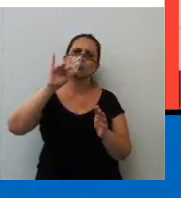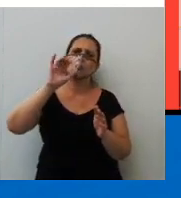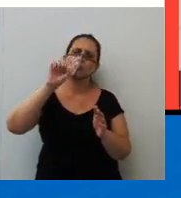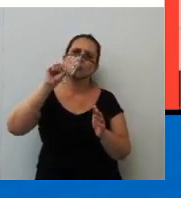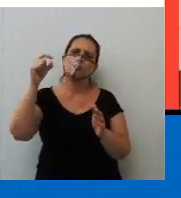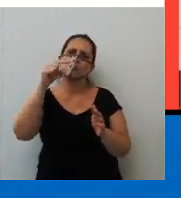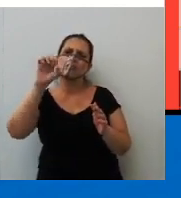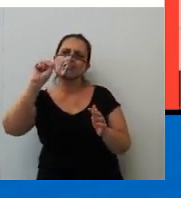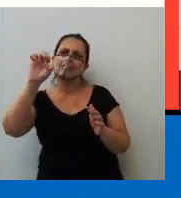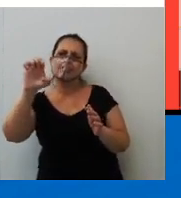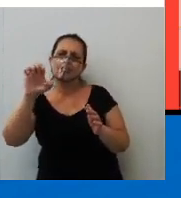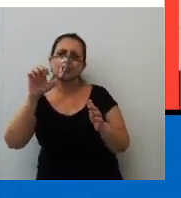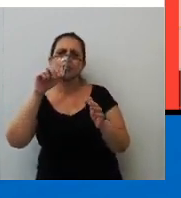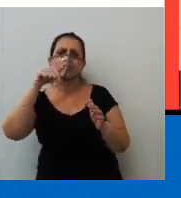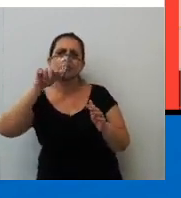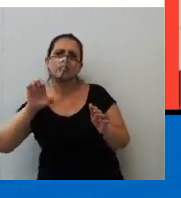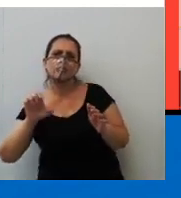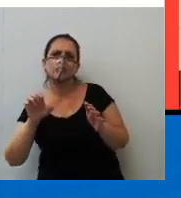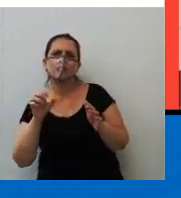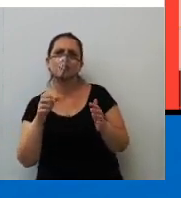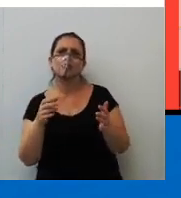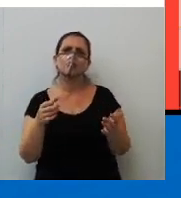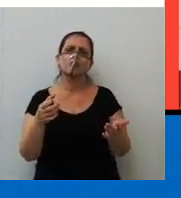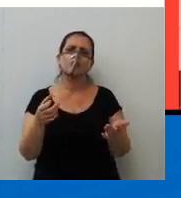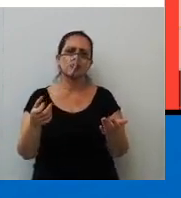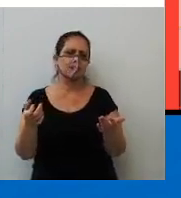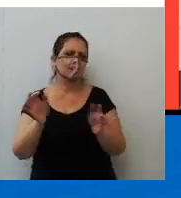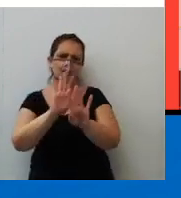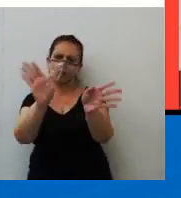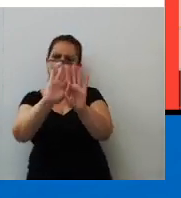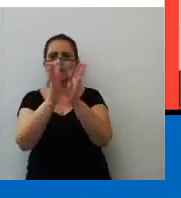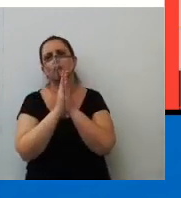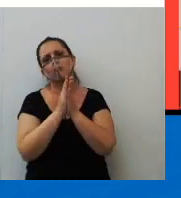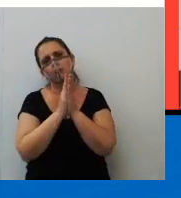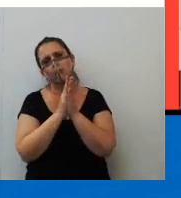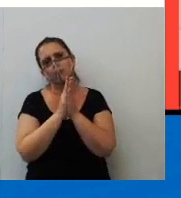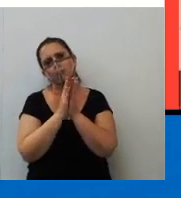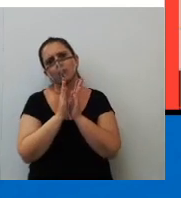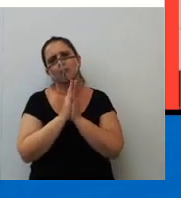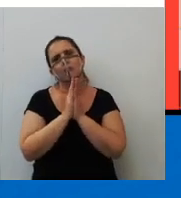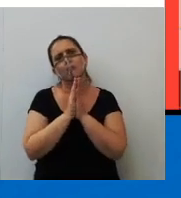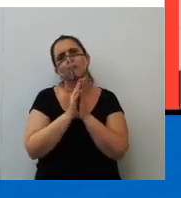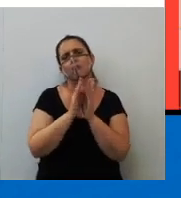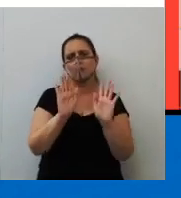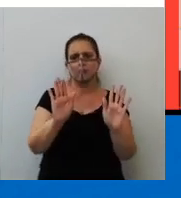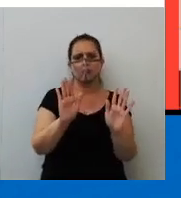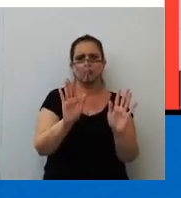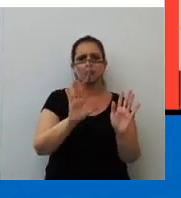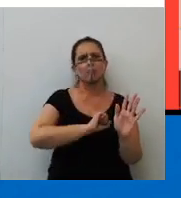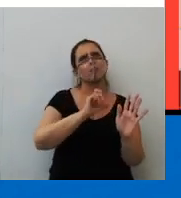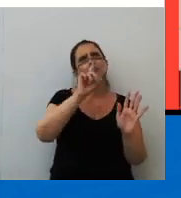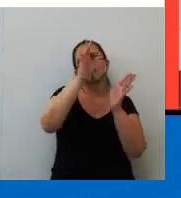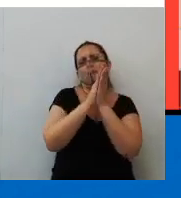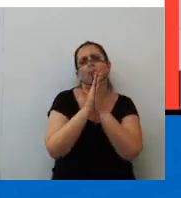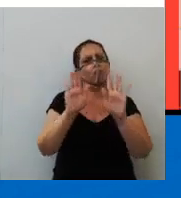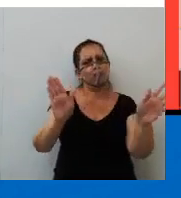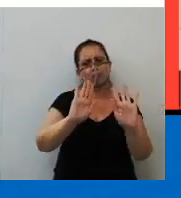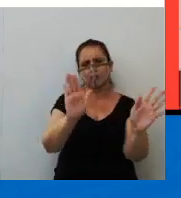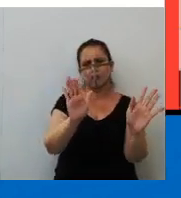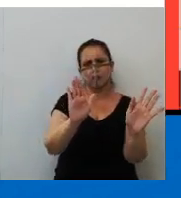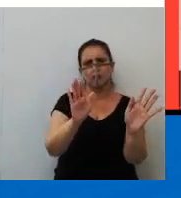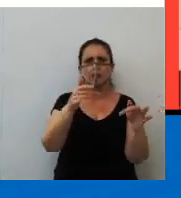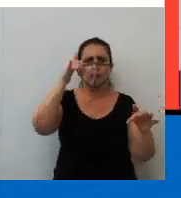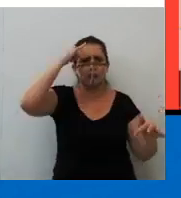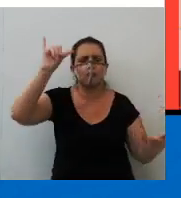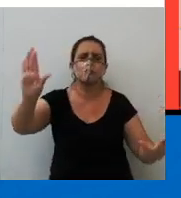conclui-se que. Aí você coloca do lado, conclui-se que, cheguei à conclusão do texto. Pelo amor de Deus. Ninguém faz isso. E se faz,